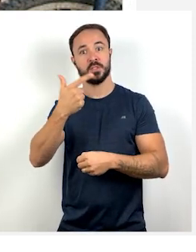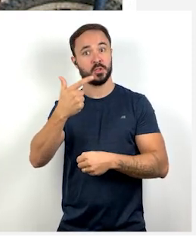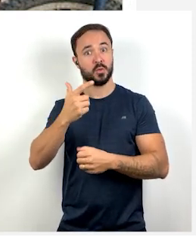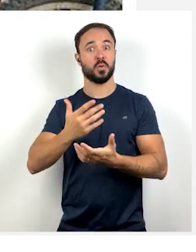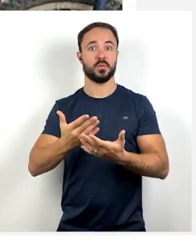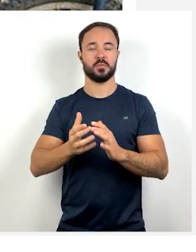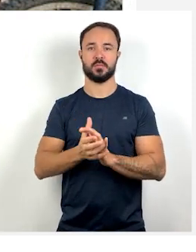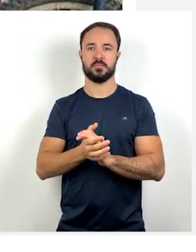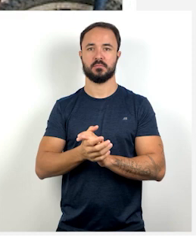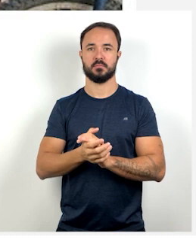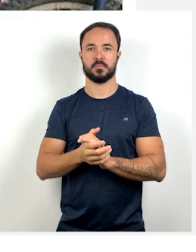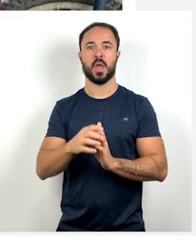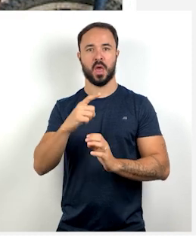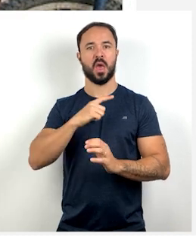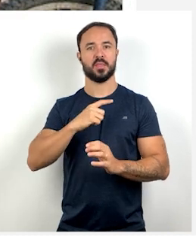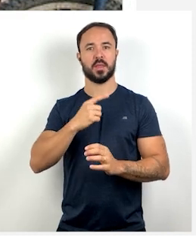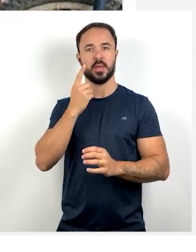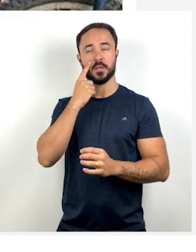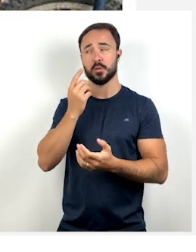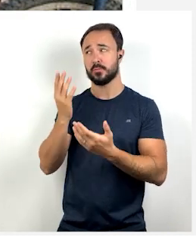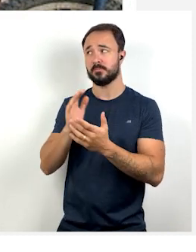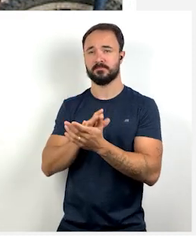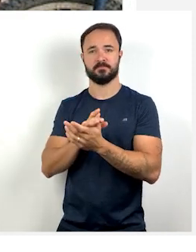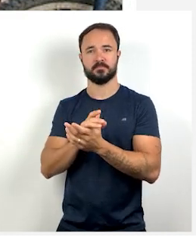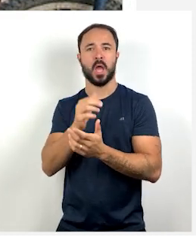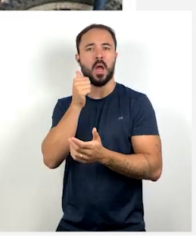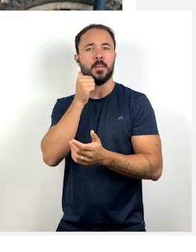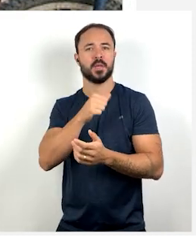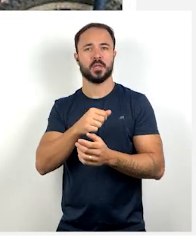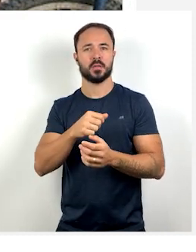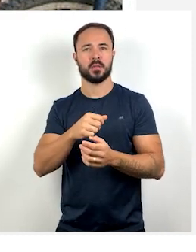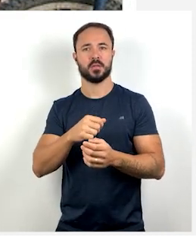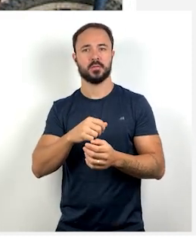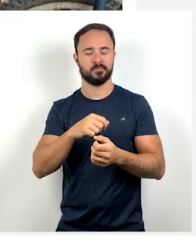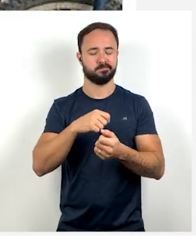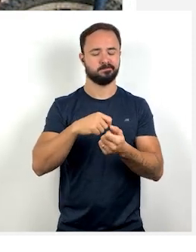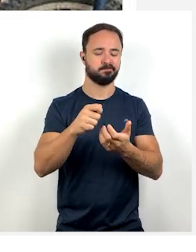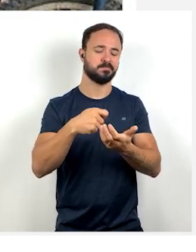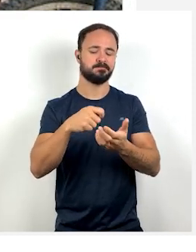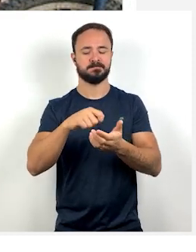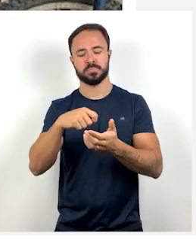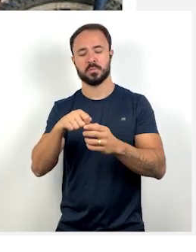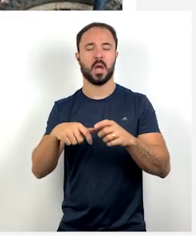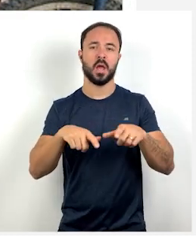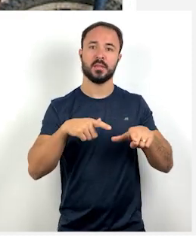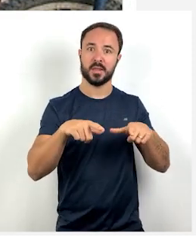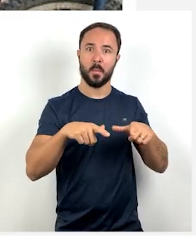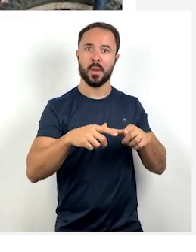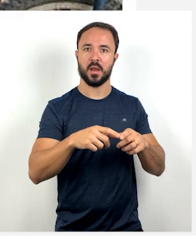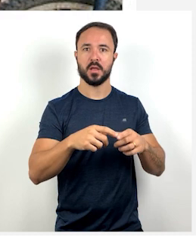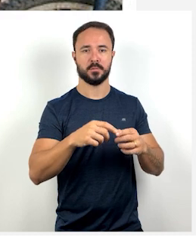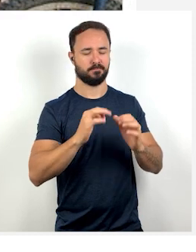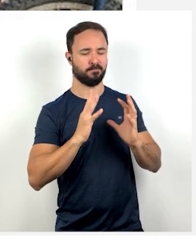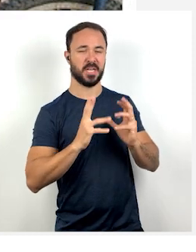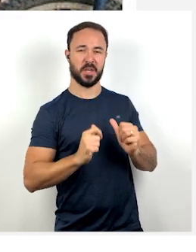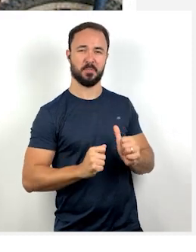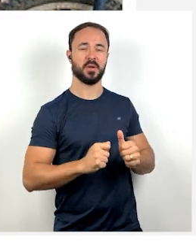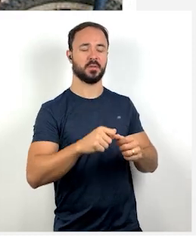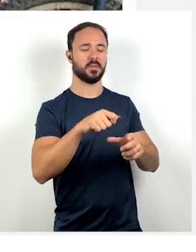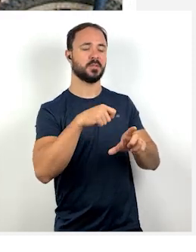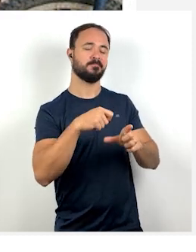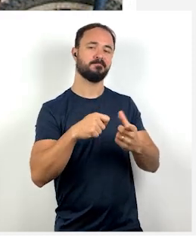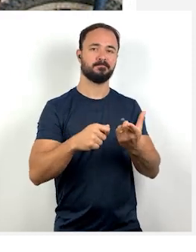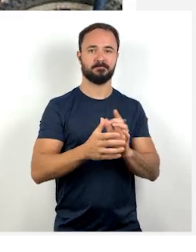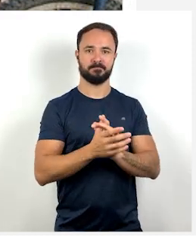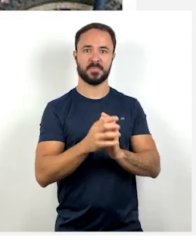trabalhando, descascando uma caixeira. O trabalho infantil, ele ocorre tanto nas zonas rurais como nas zonas urbanas. E